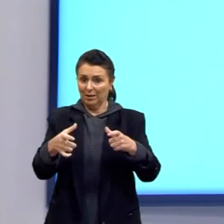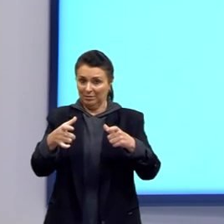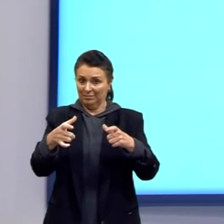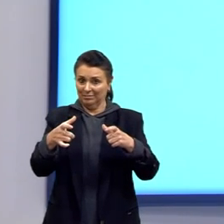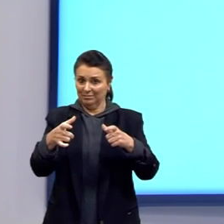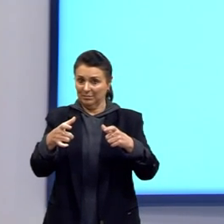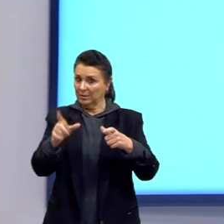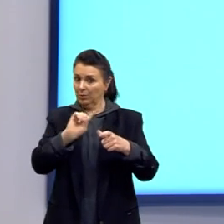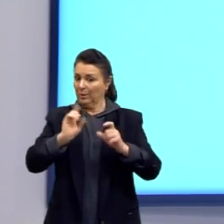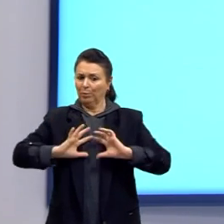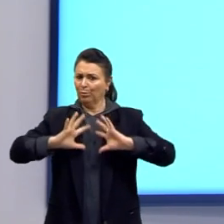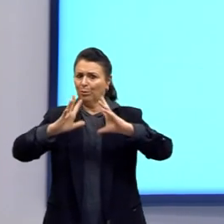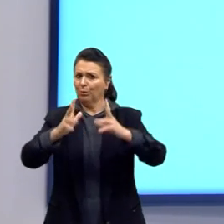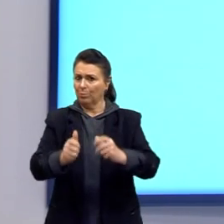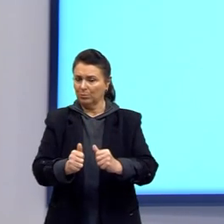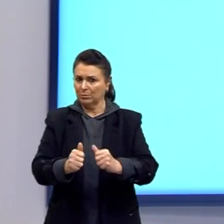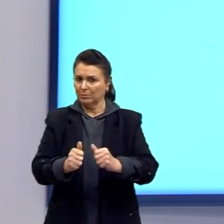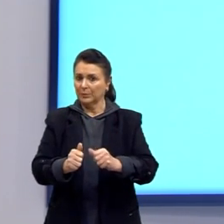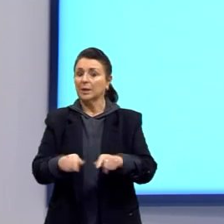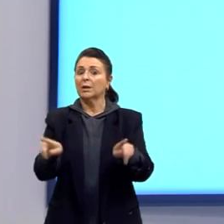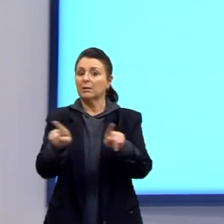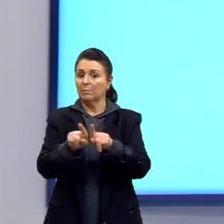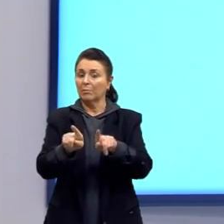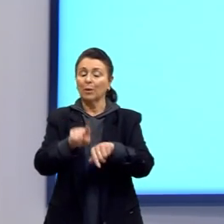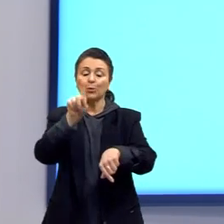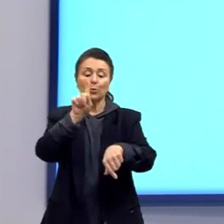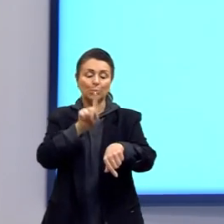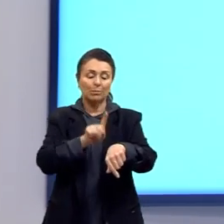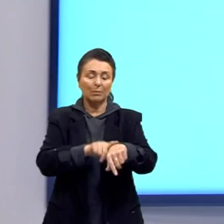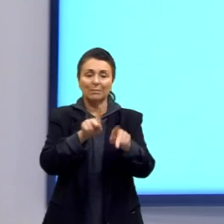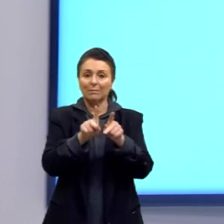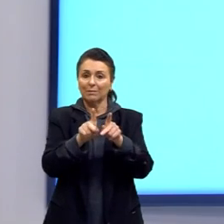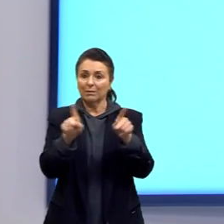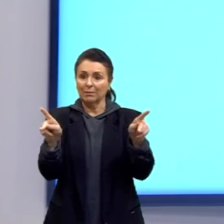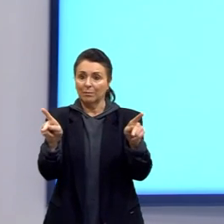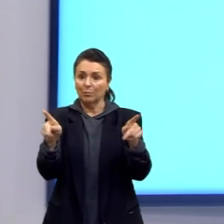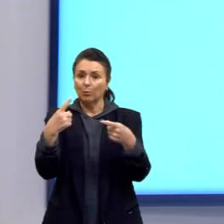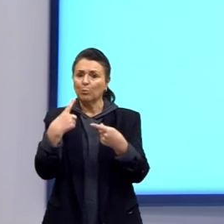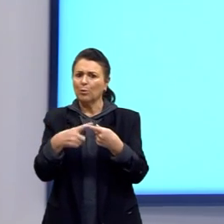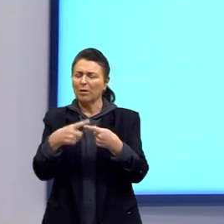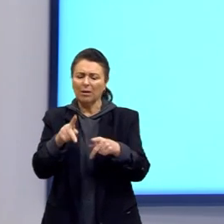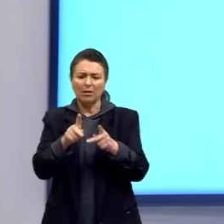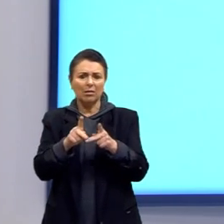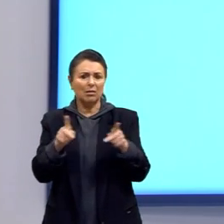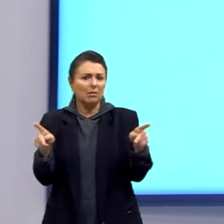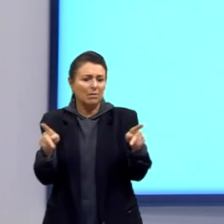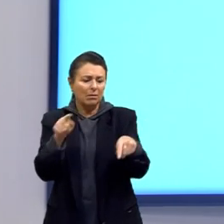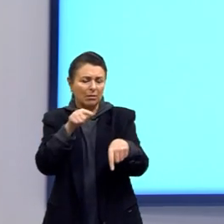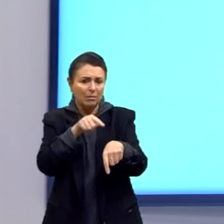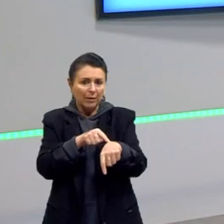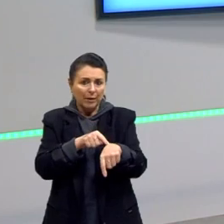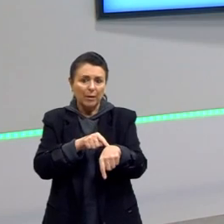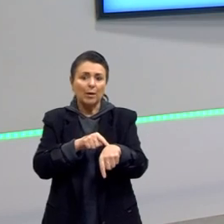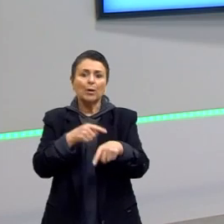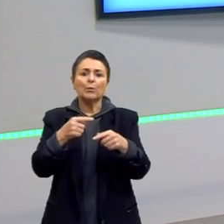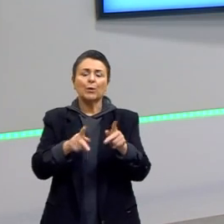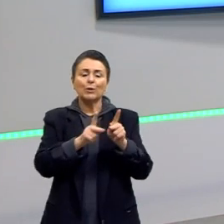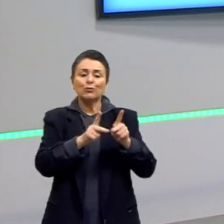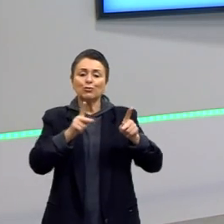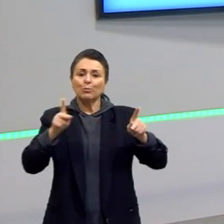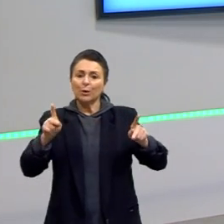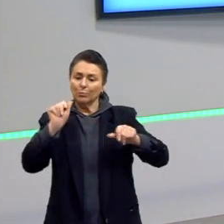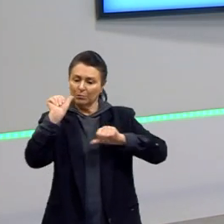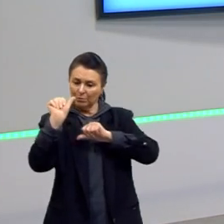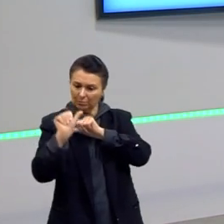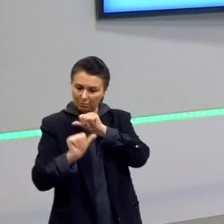em um determinado tempo. Por que determinado tempo? Porque de tempo em tempo, o ambiente